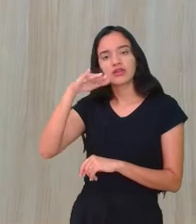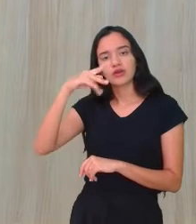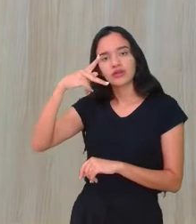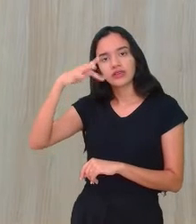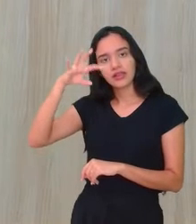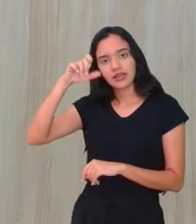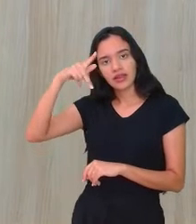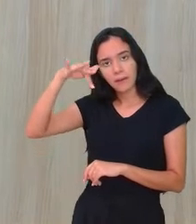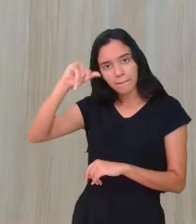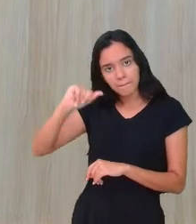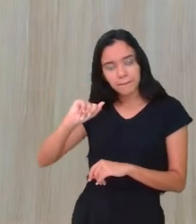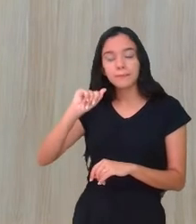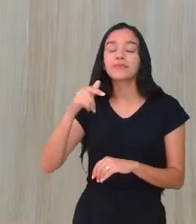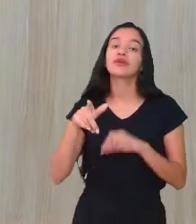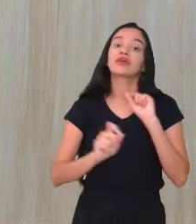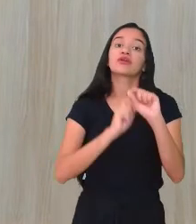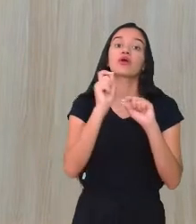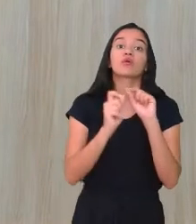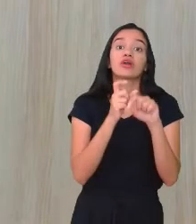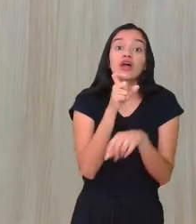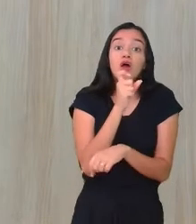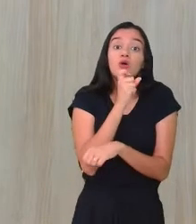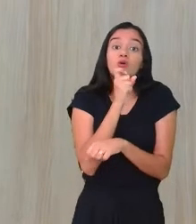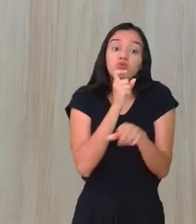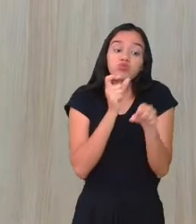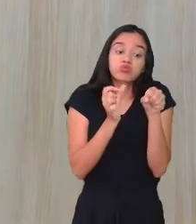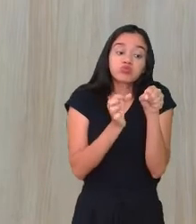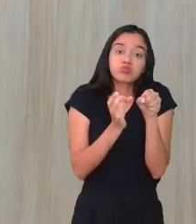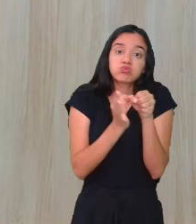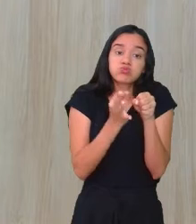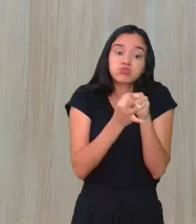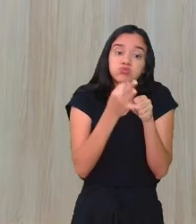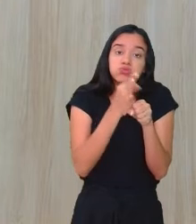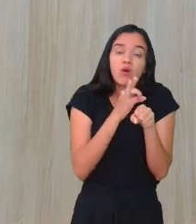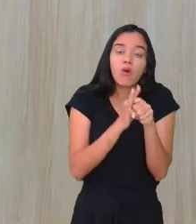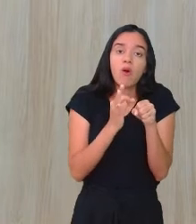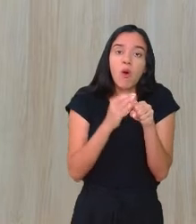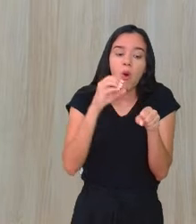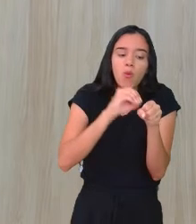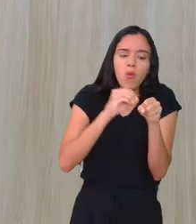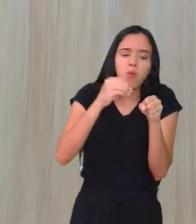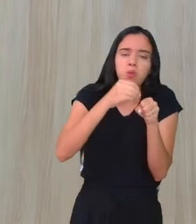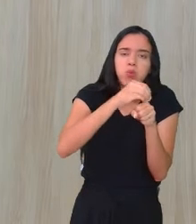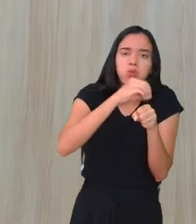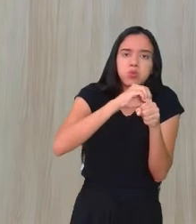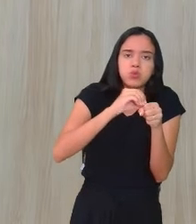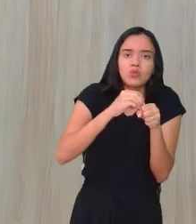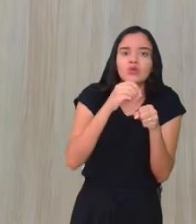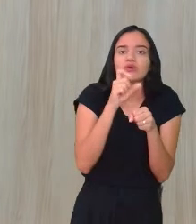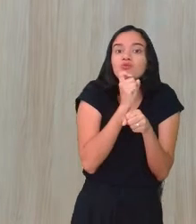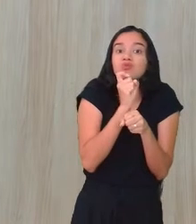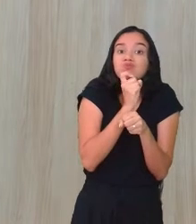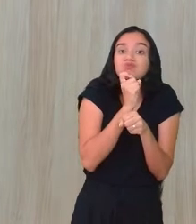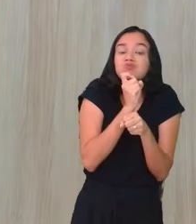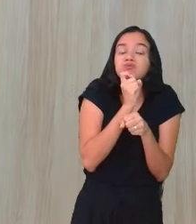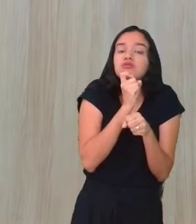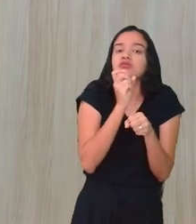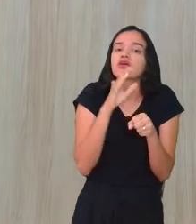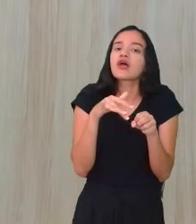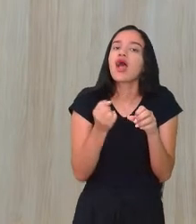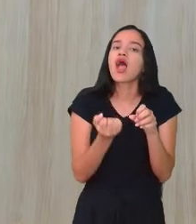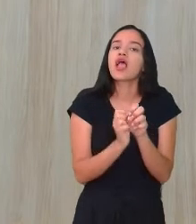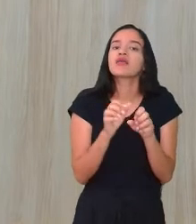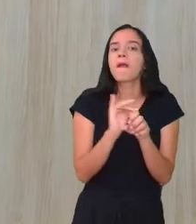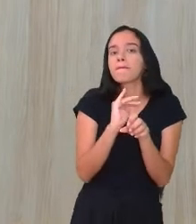Então, congela aquela região, coloca gelo naquela região que vai matar aquela parte infectada e nascer novas